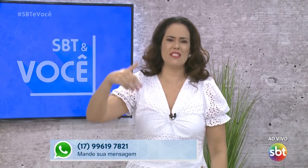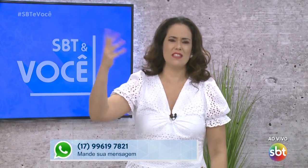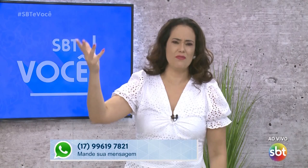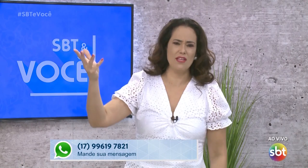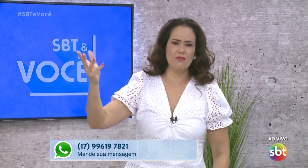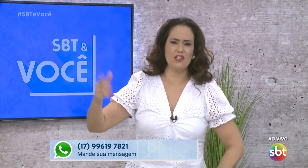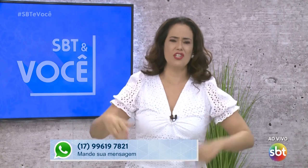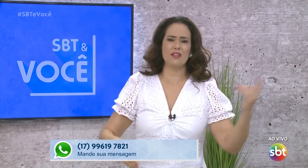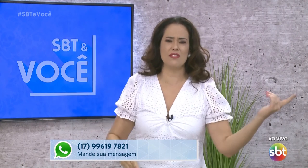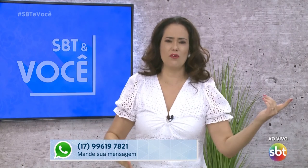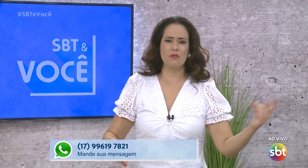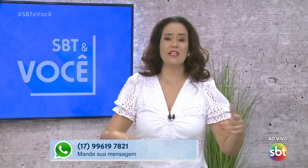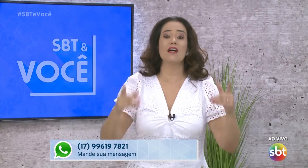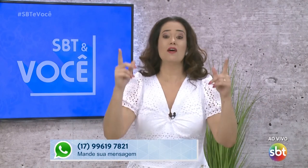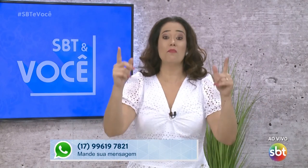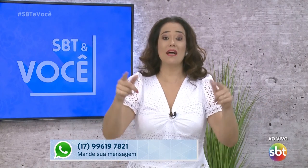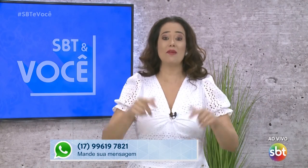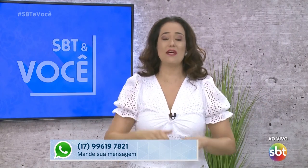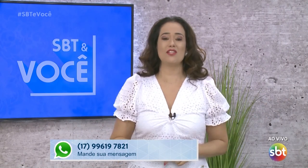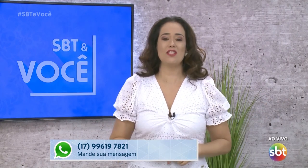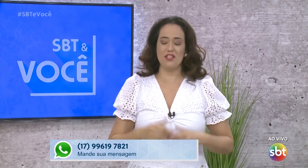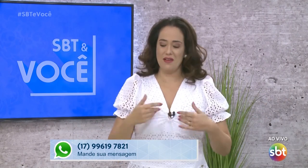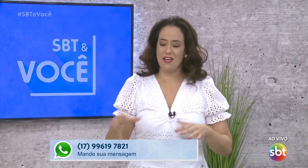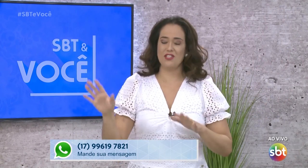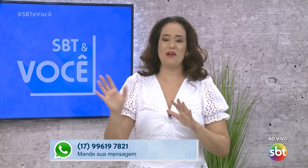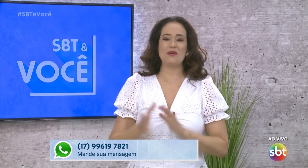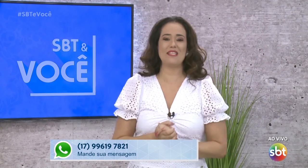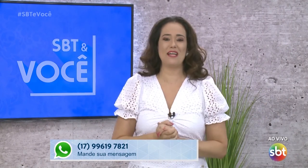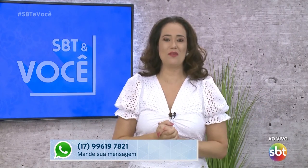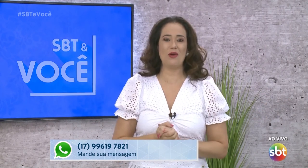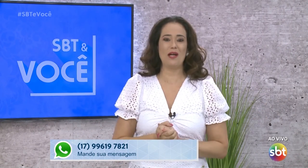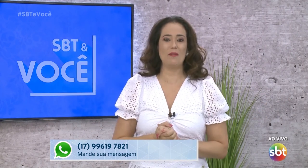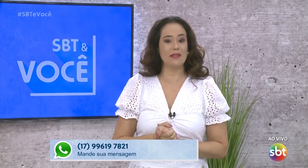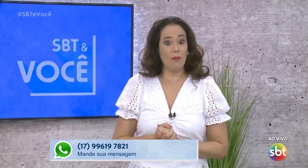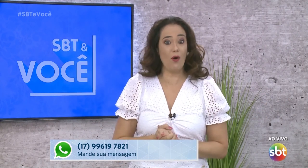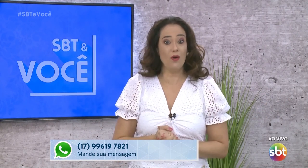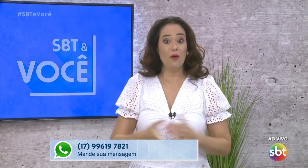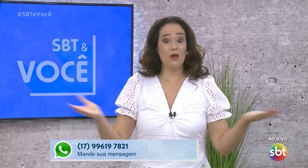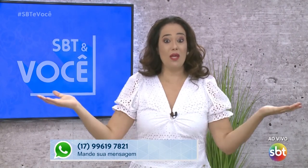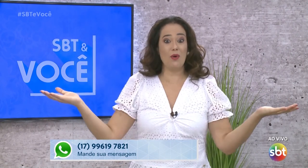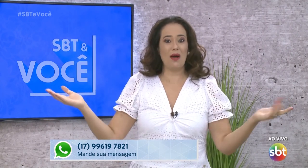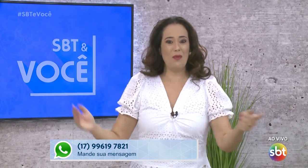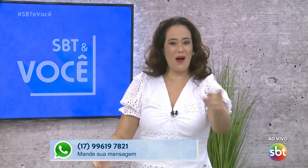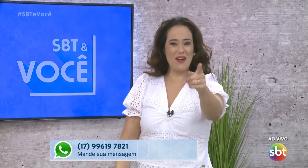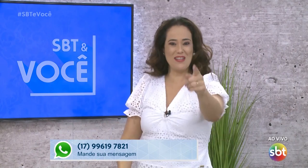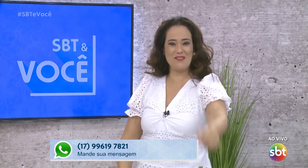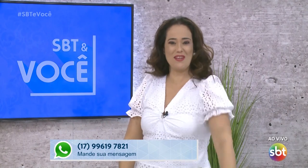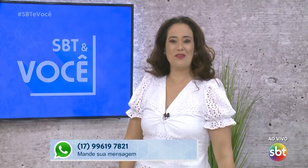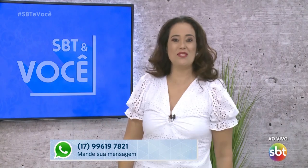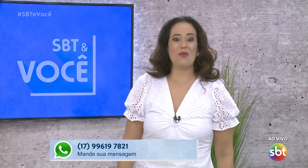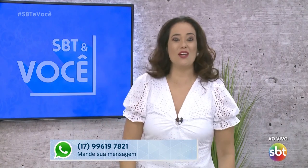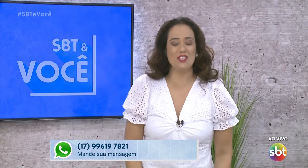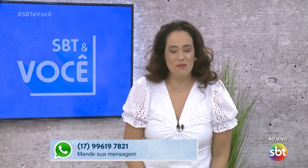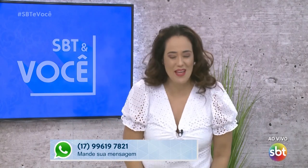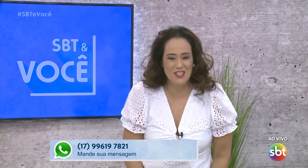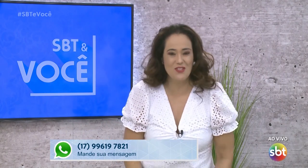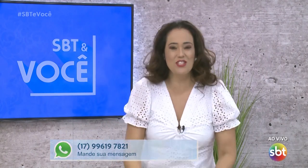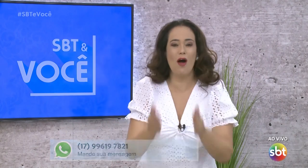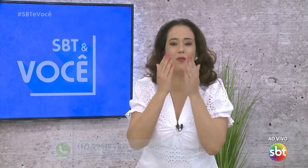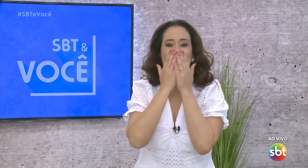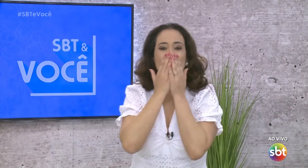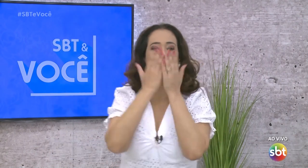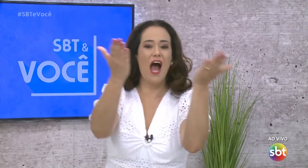Fala o você está fazendo. Está fazendo faxina? Está fazendo comida? Manda para a gente que a gente vai mostrar aqui no programa, tá bom? Meu tempo acabou, agora você fica com o esporte.